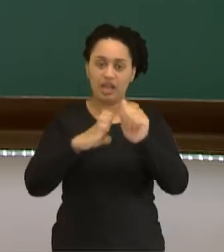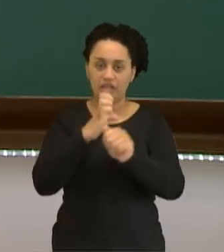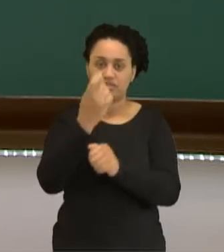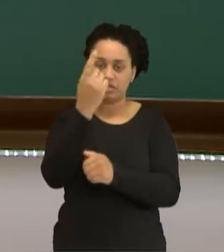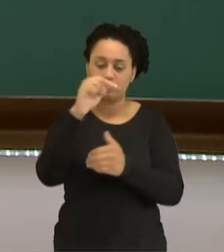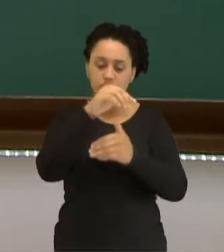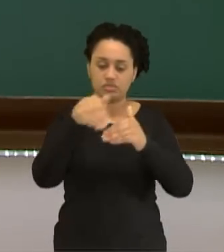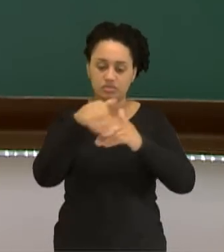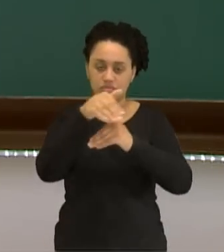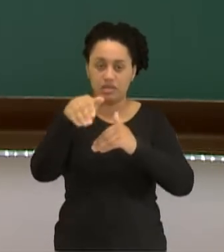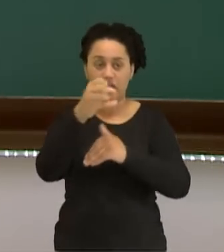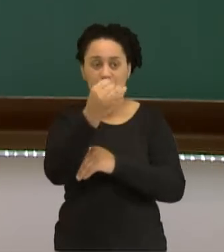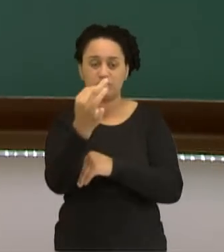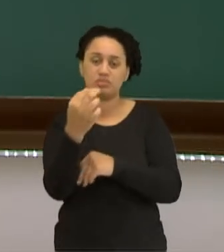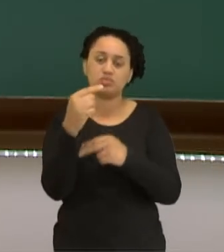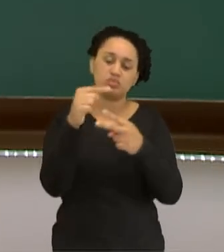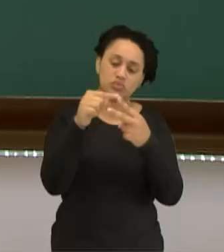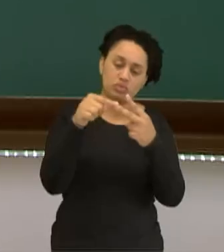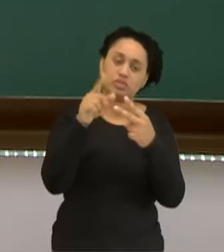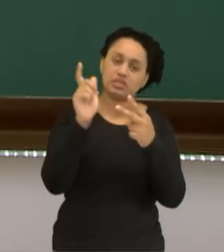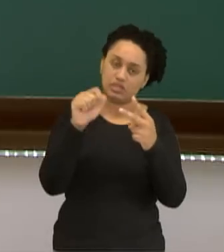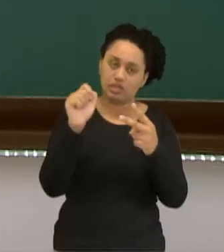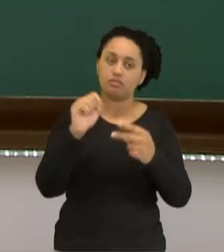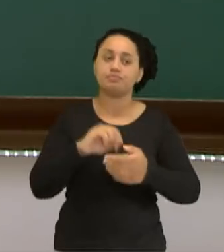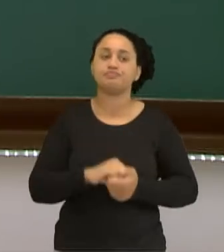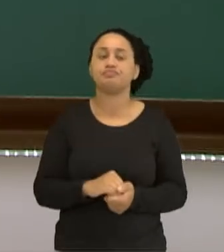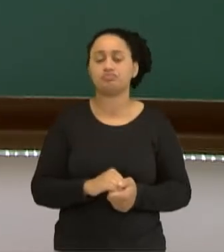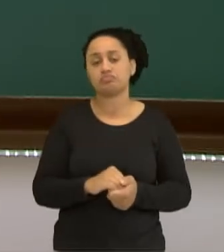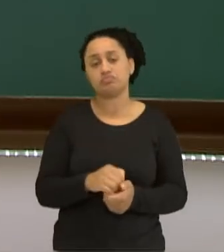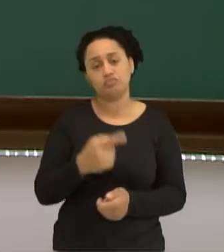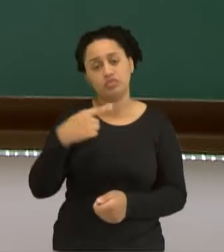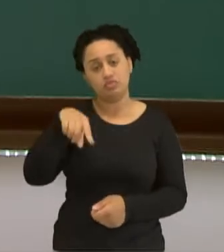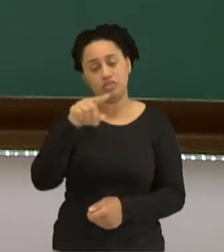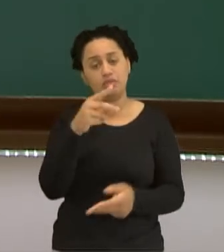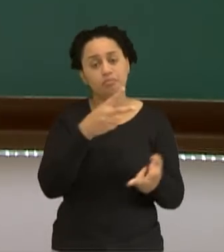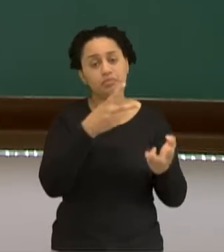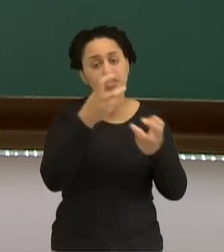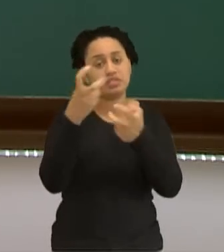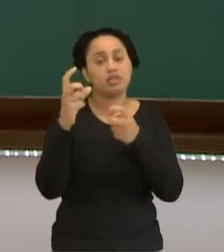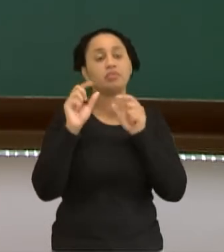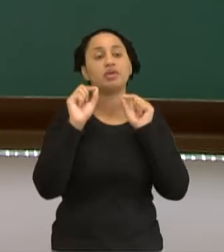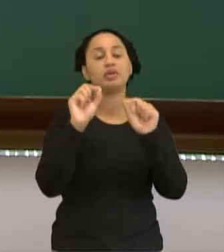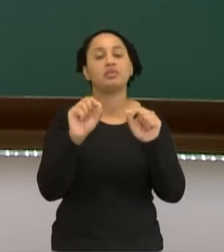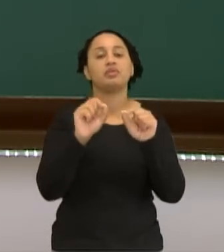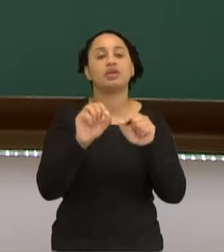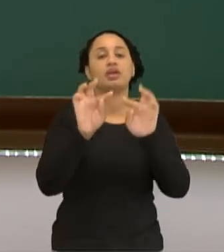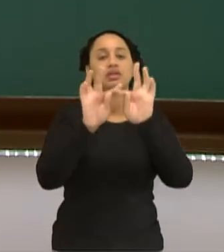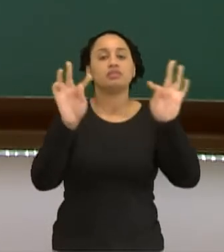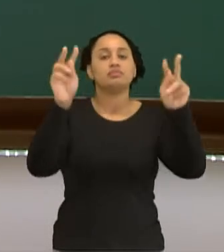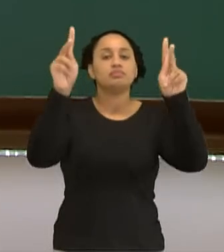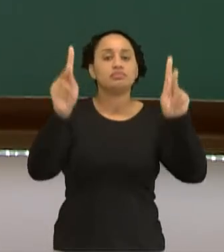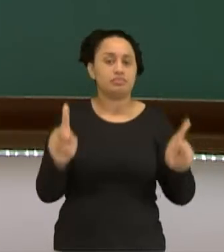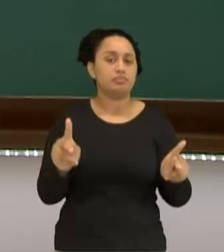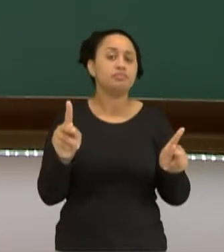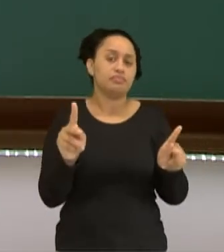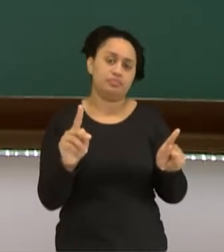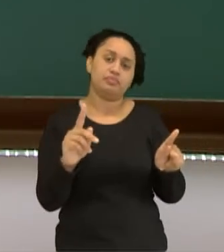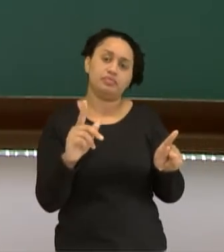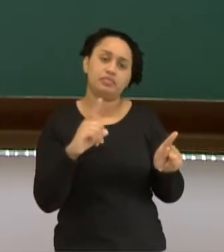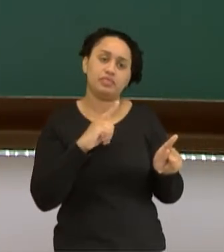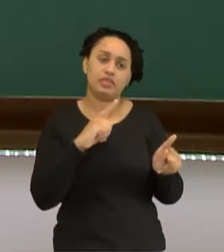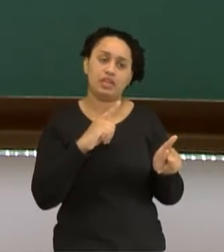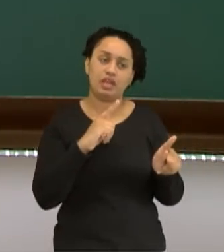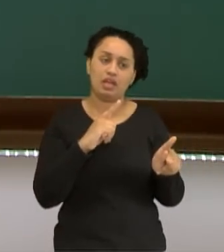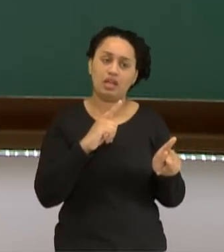estáveis com dois e coisa parecida. Vocês provavelmente viram, observaram, que lá na tabela periódica, do meu